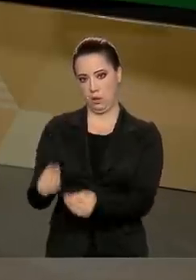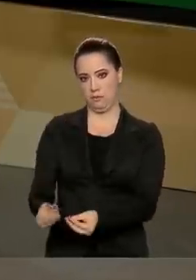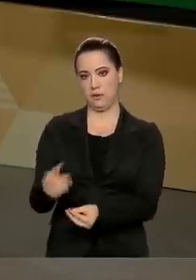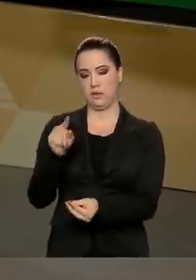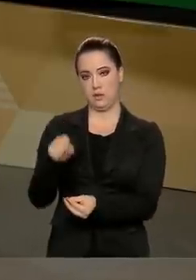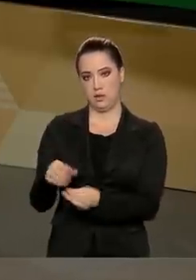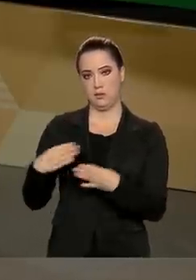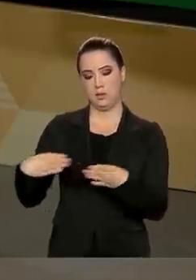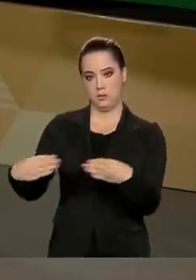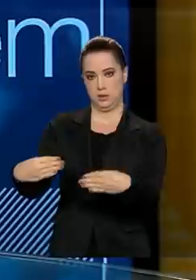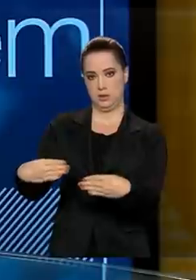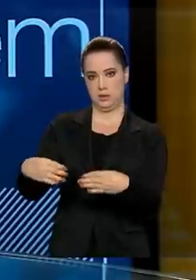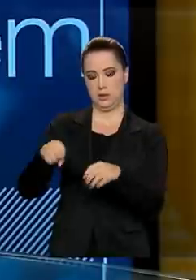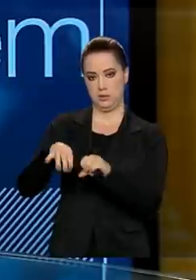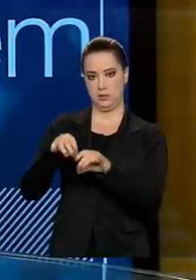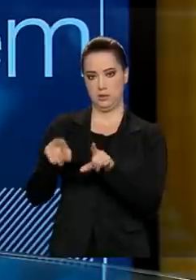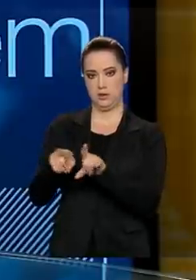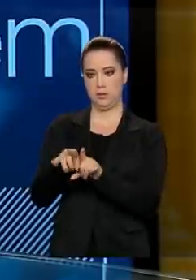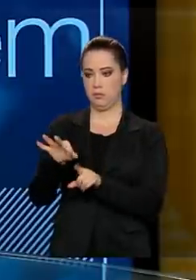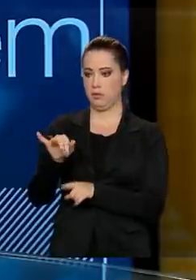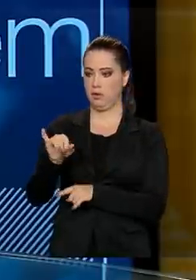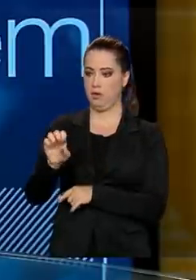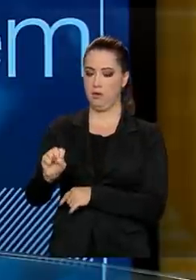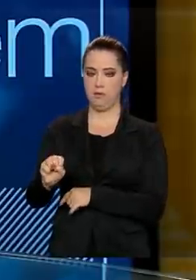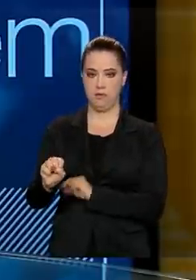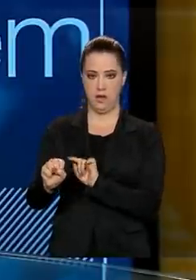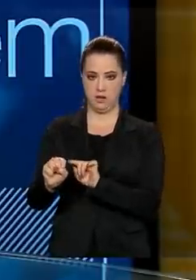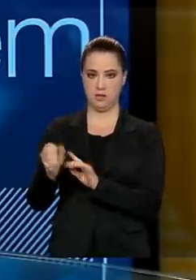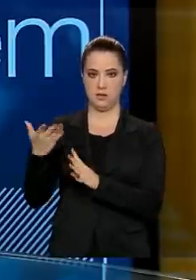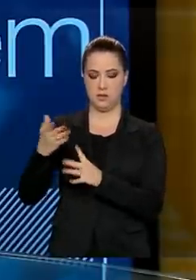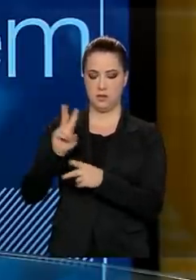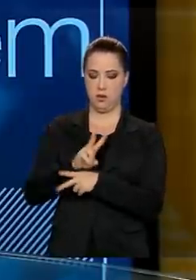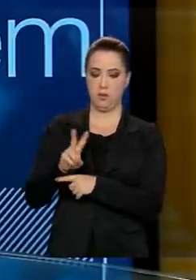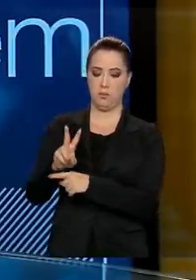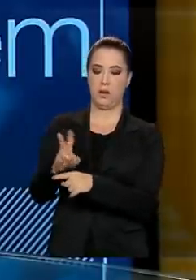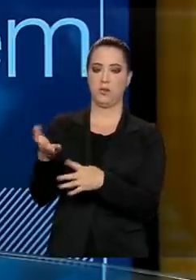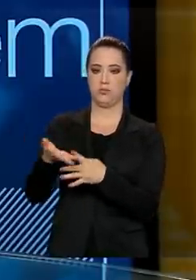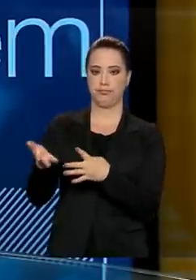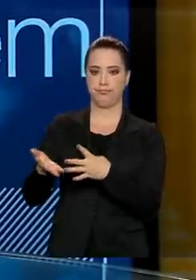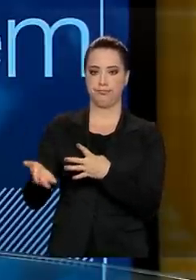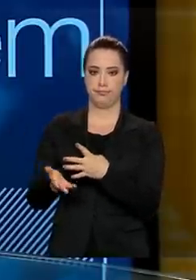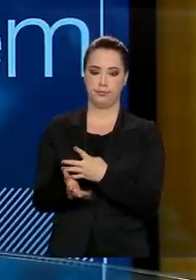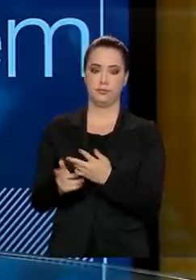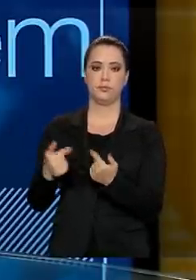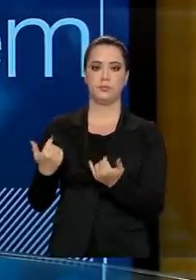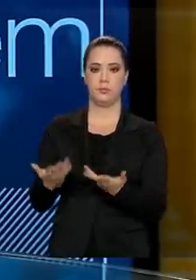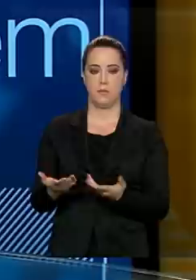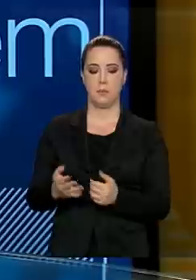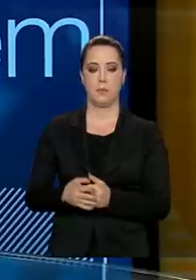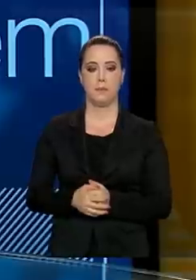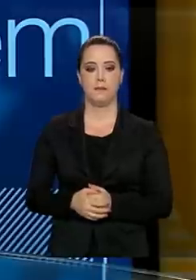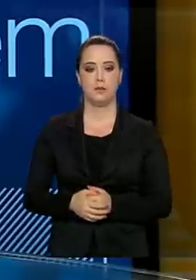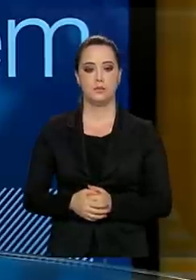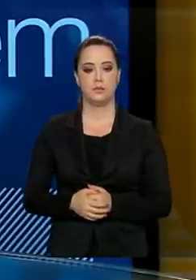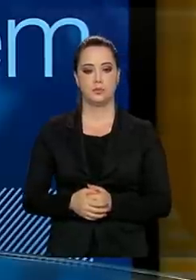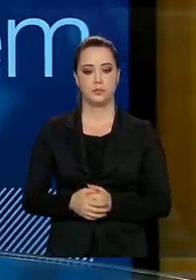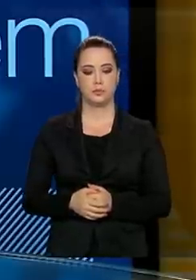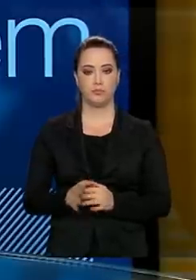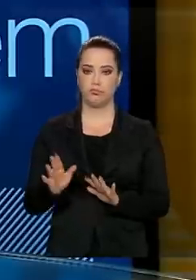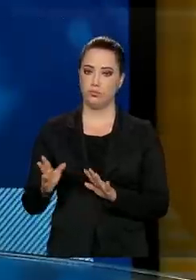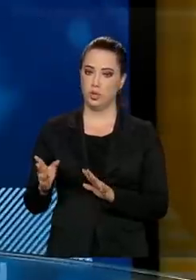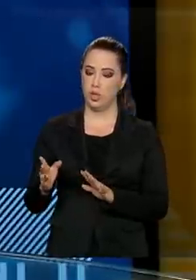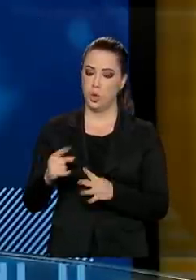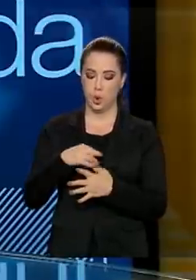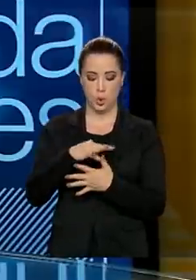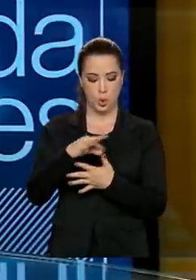Ministério da Educação para o setor privado. E o FIES, que é o Sistema de Financiamento Estudantil. Fundo de Financiamento Estudantil. Ambos,